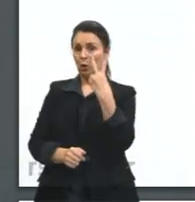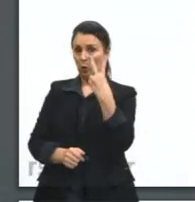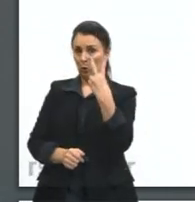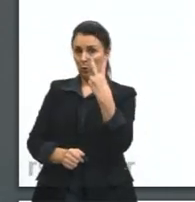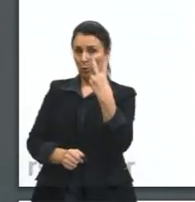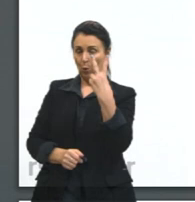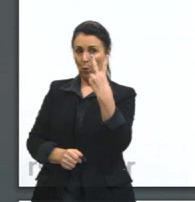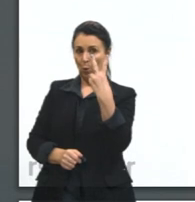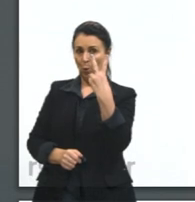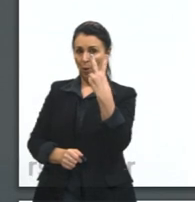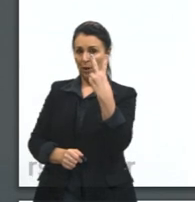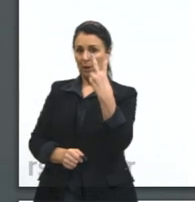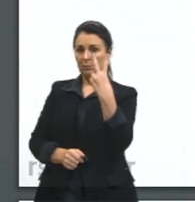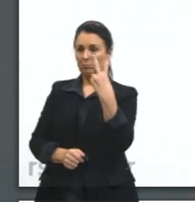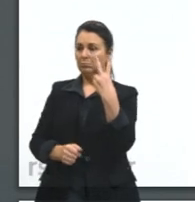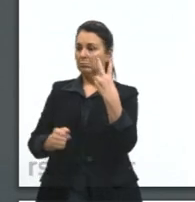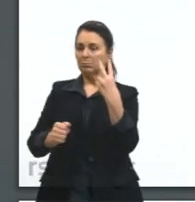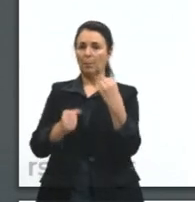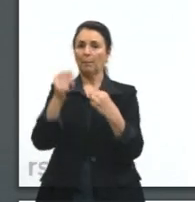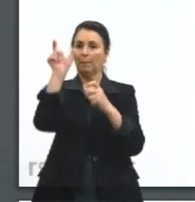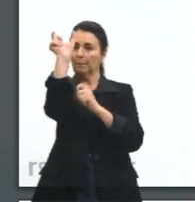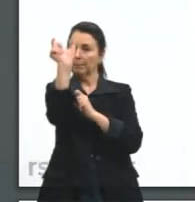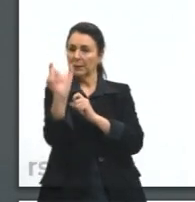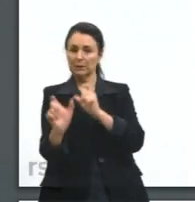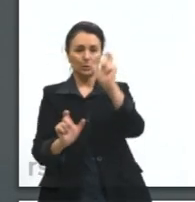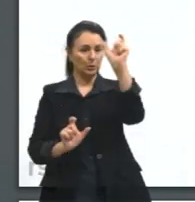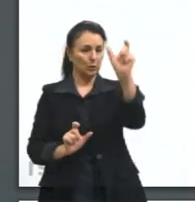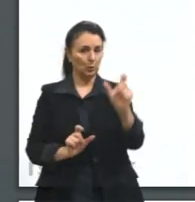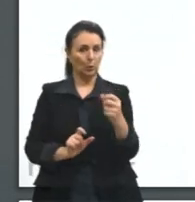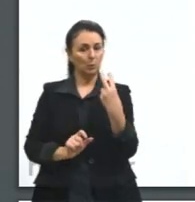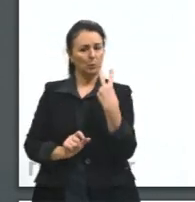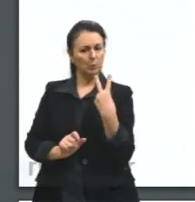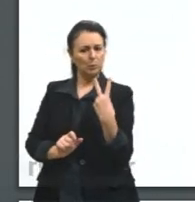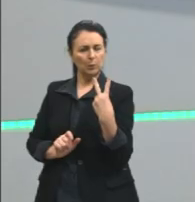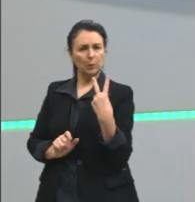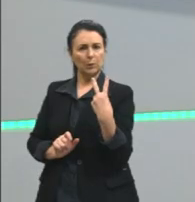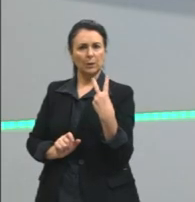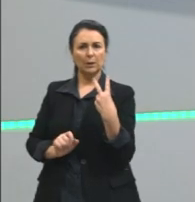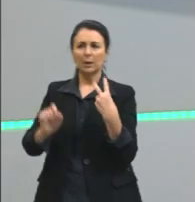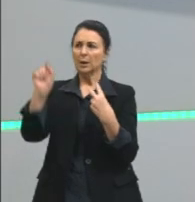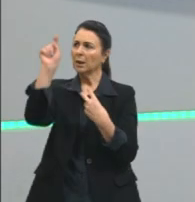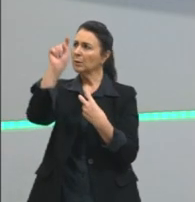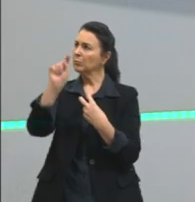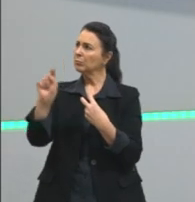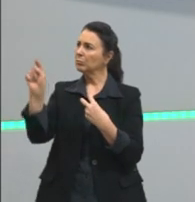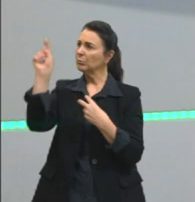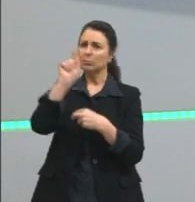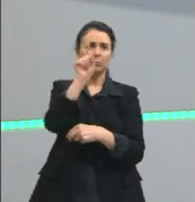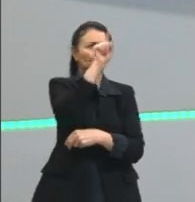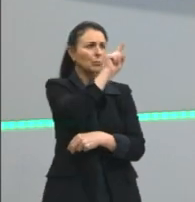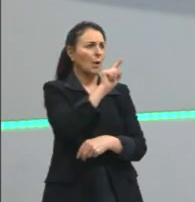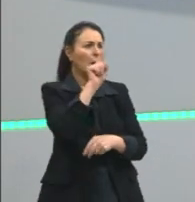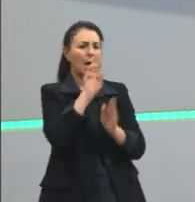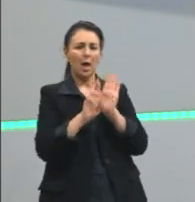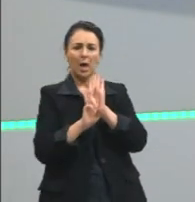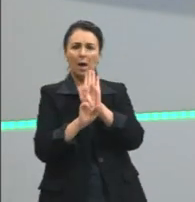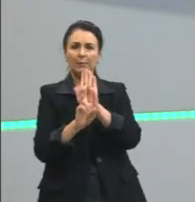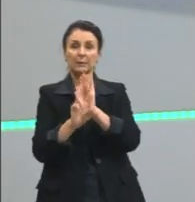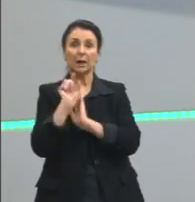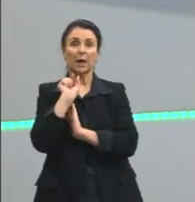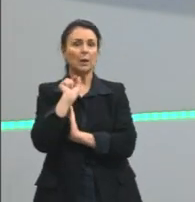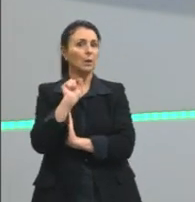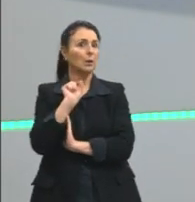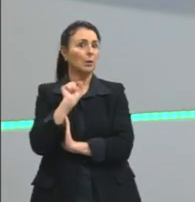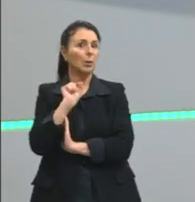duas duplas de pessoas com balõezinhos aqui no meio que representam exatamente esse